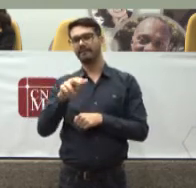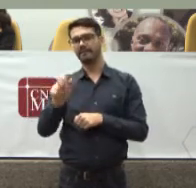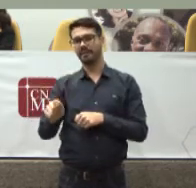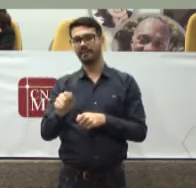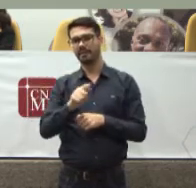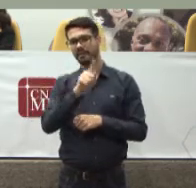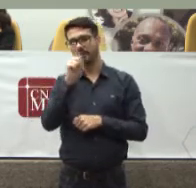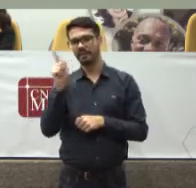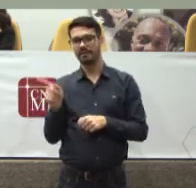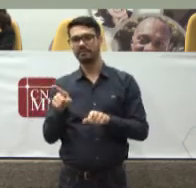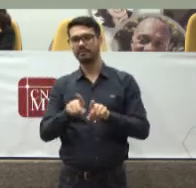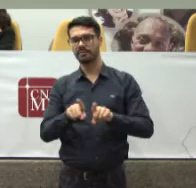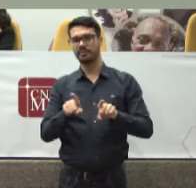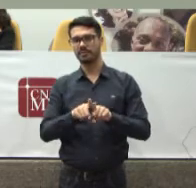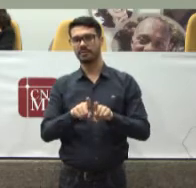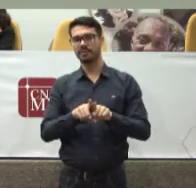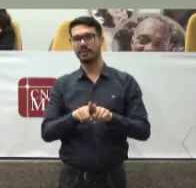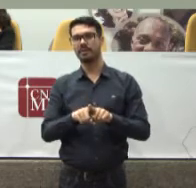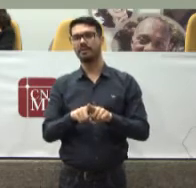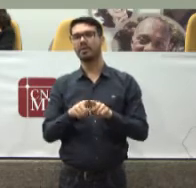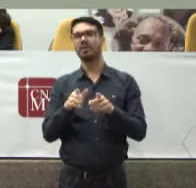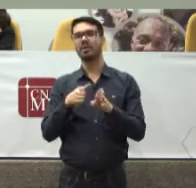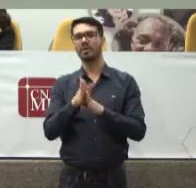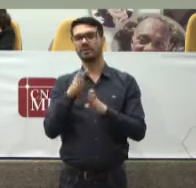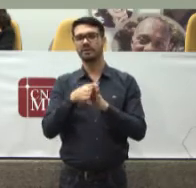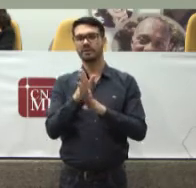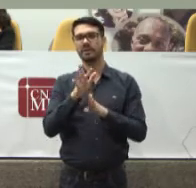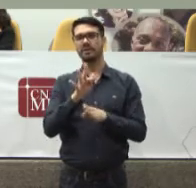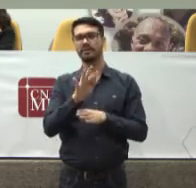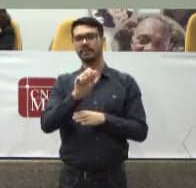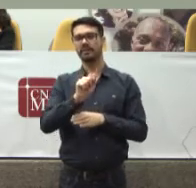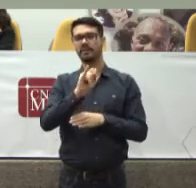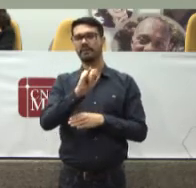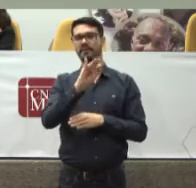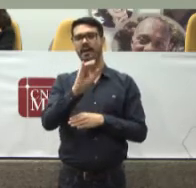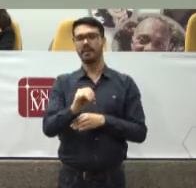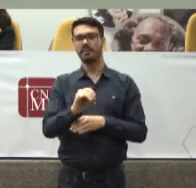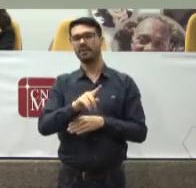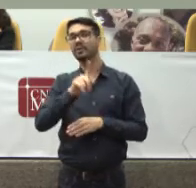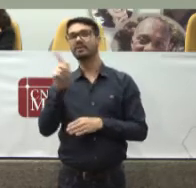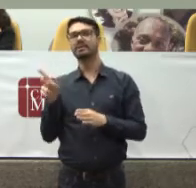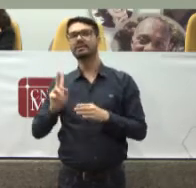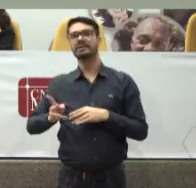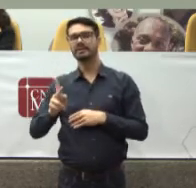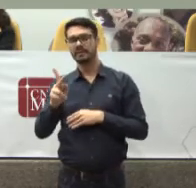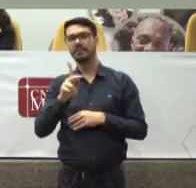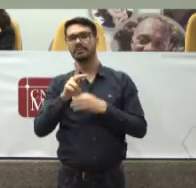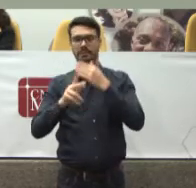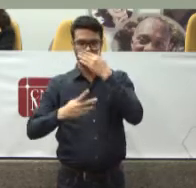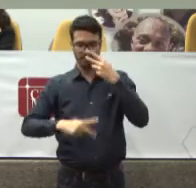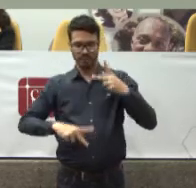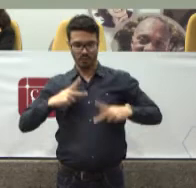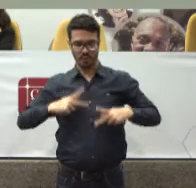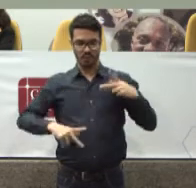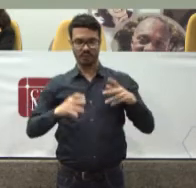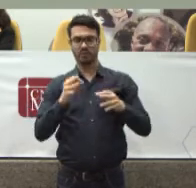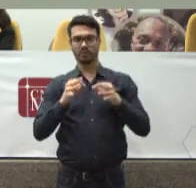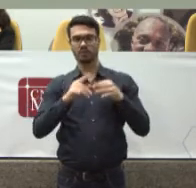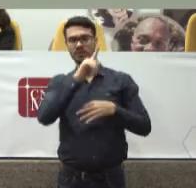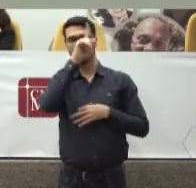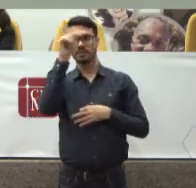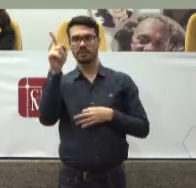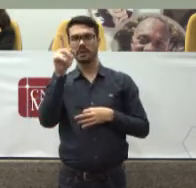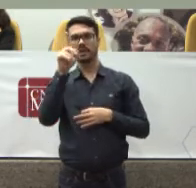nosso conselheiro Fábio Stica Procurador Sempre procurador-geral De justiça Do estado de Roraima Aqueles que